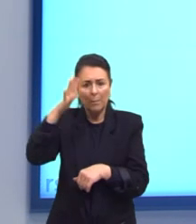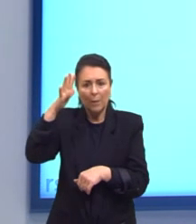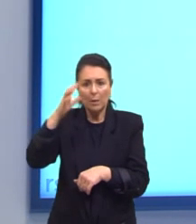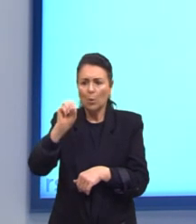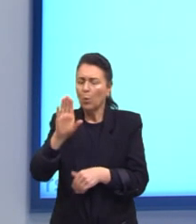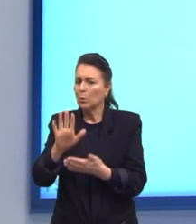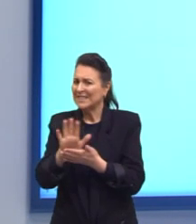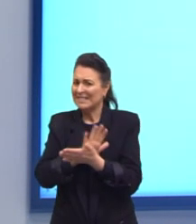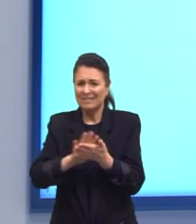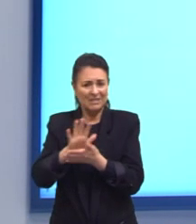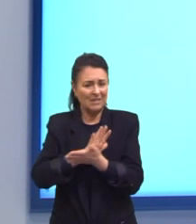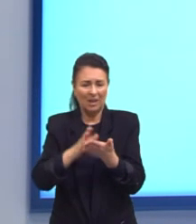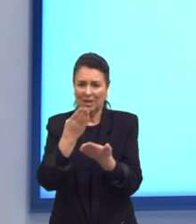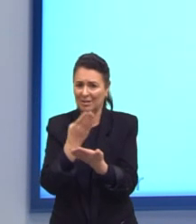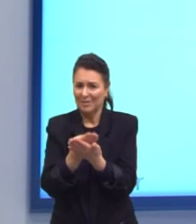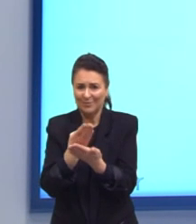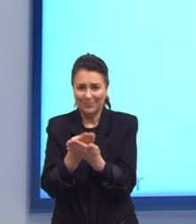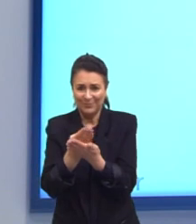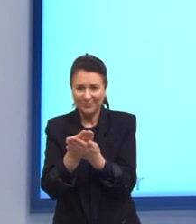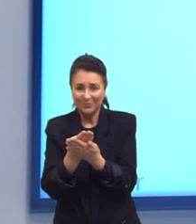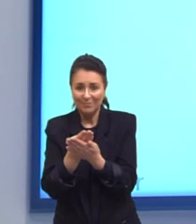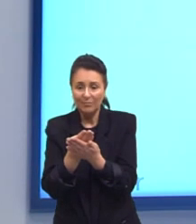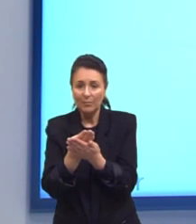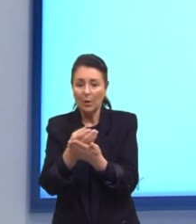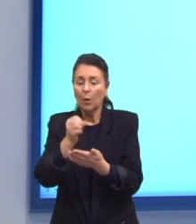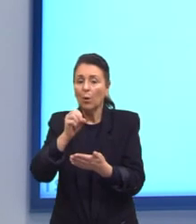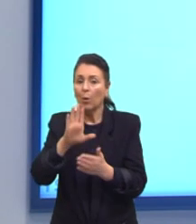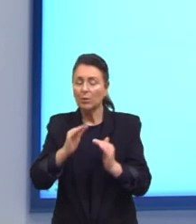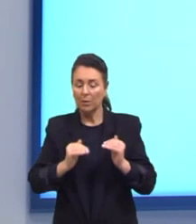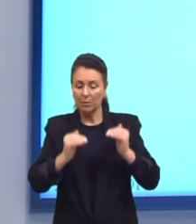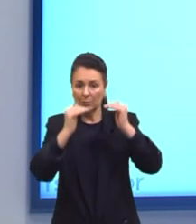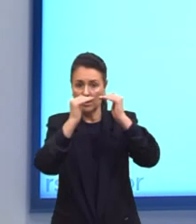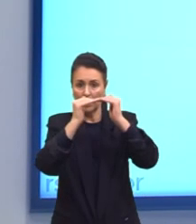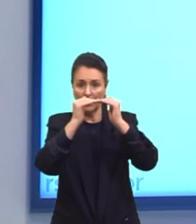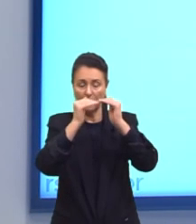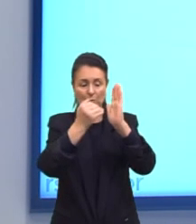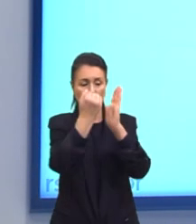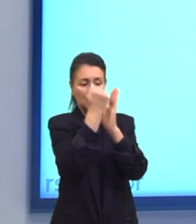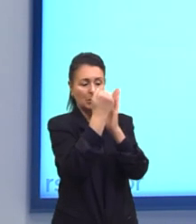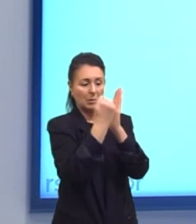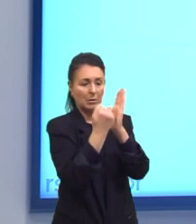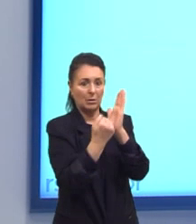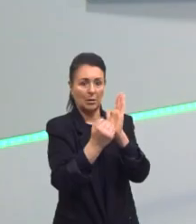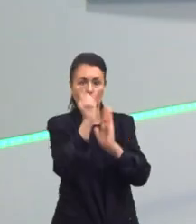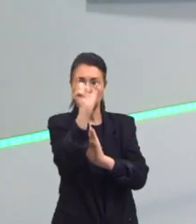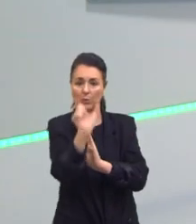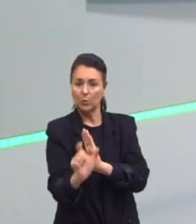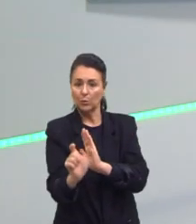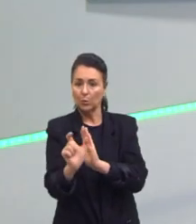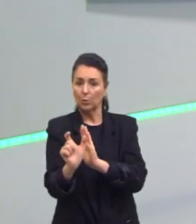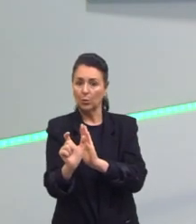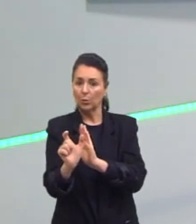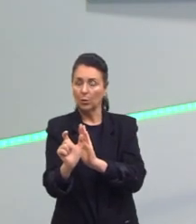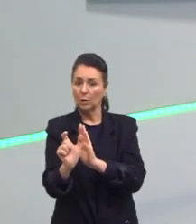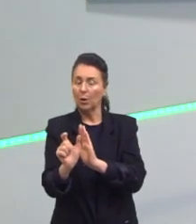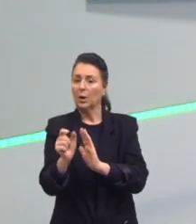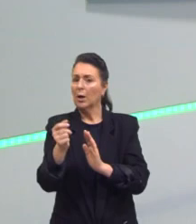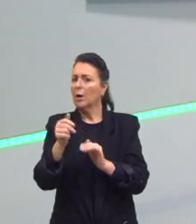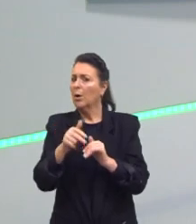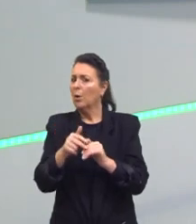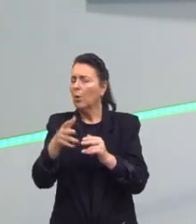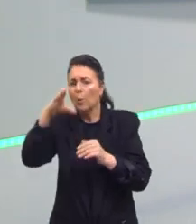E por ser um parâmetro Que permite classificar o indivíduo De acordo com sua nacionalidade E